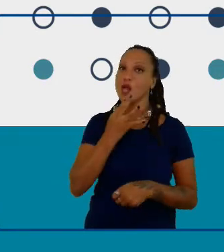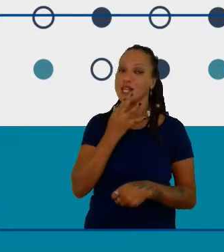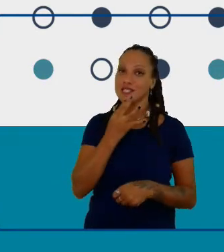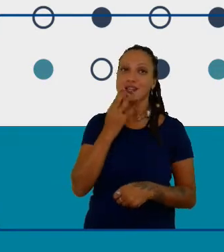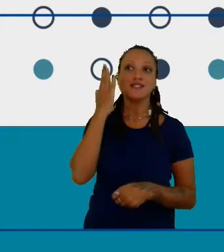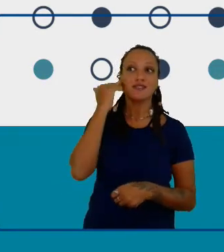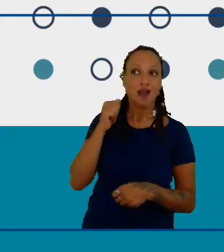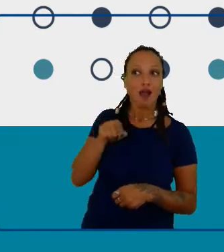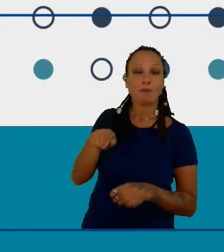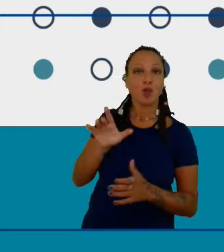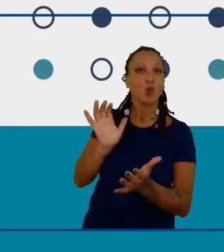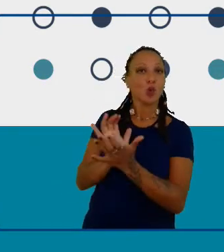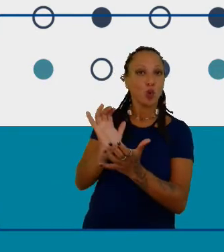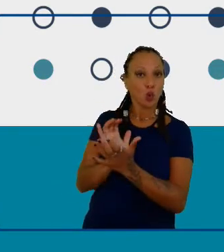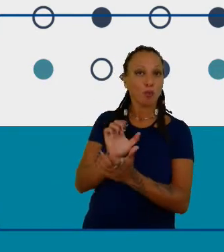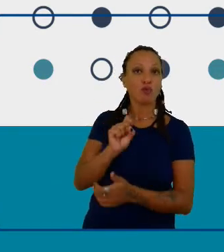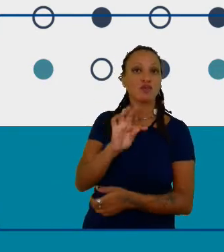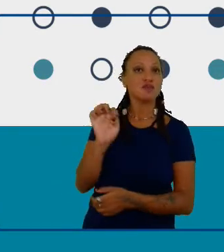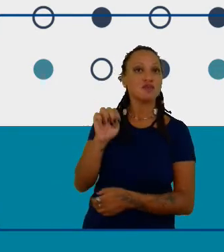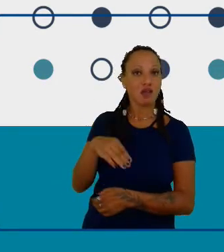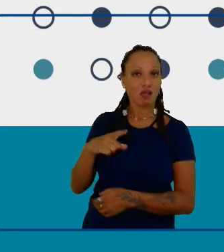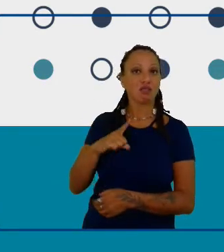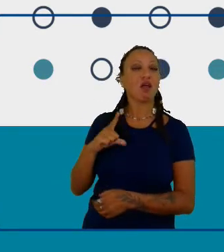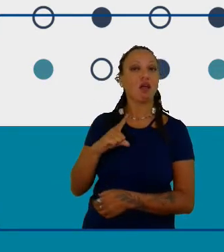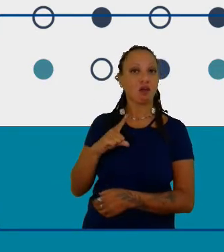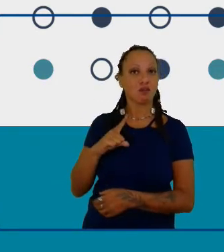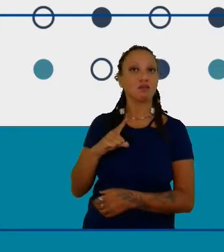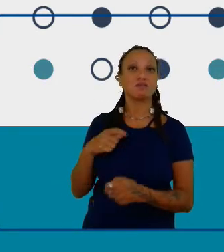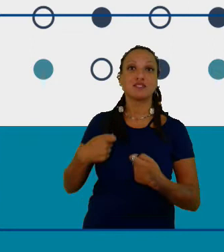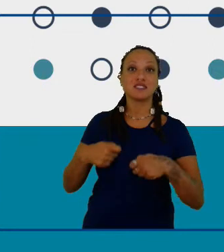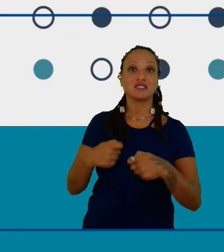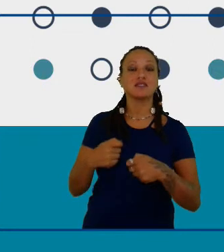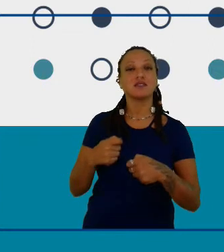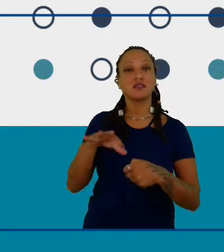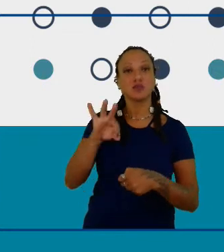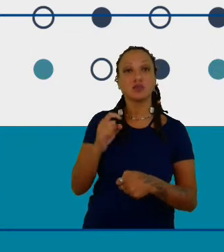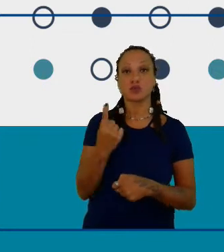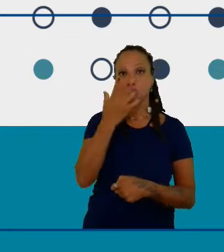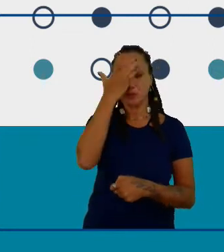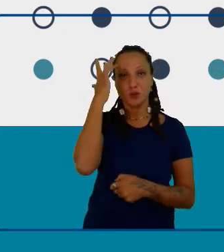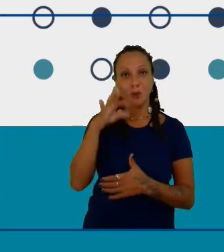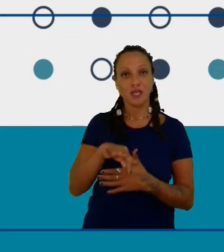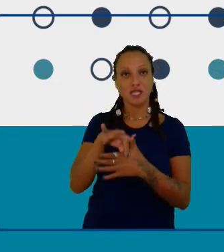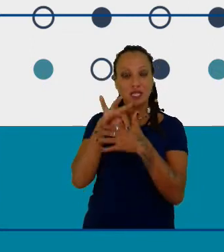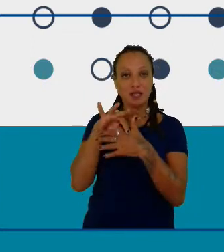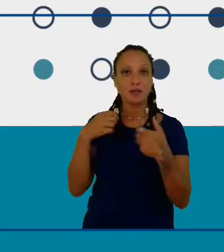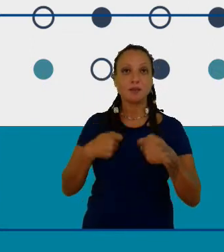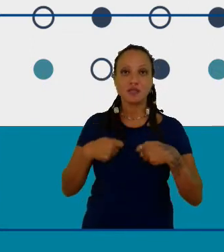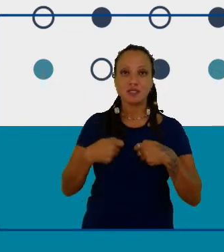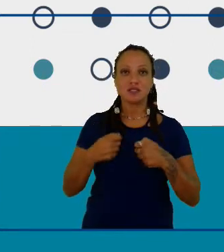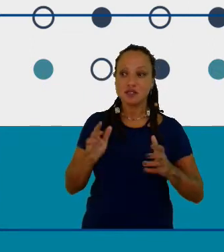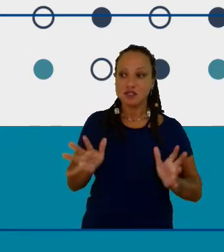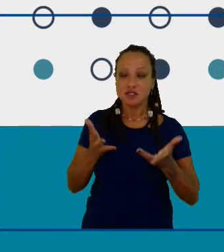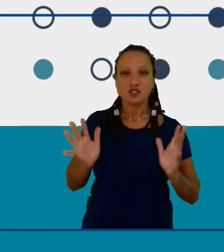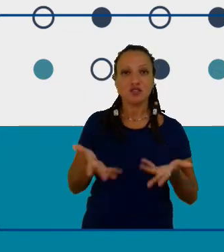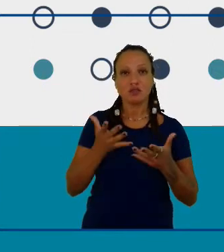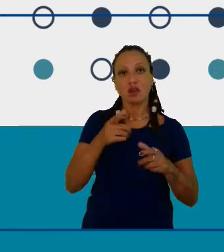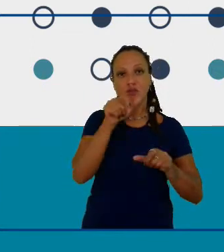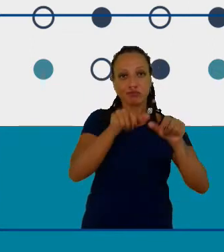eles devem designar um líder do clube eles têm que incentivar a diversidade no clube